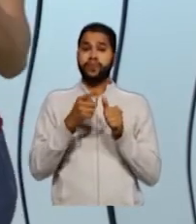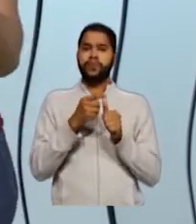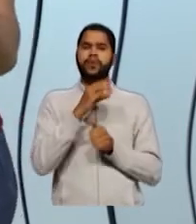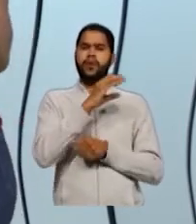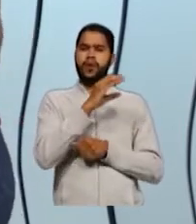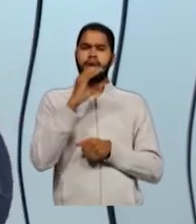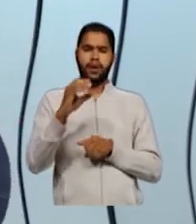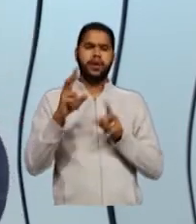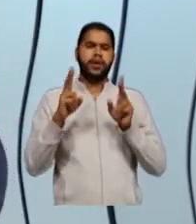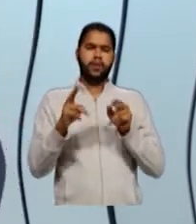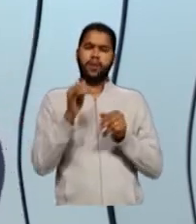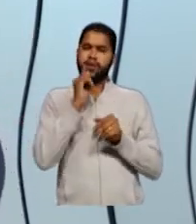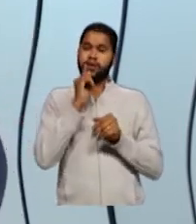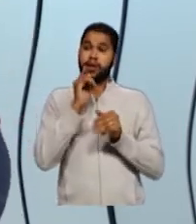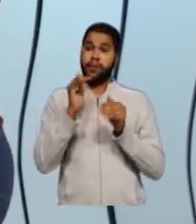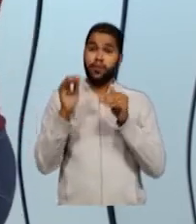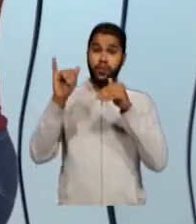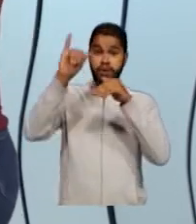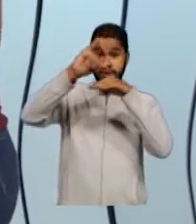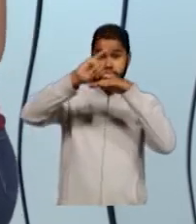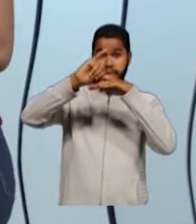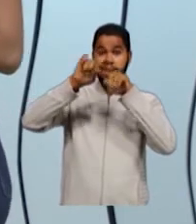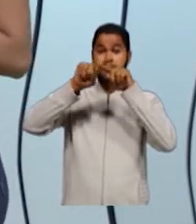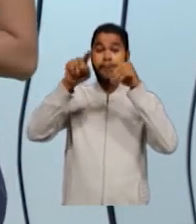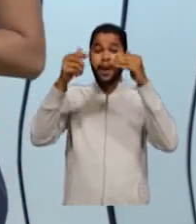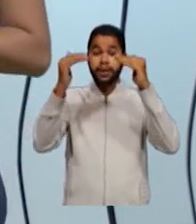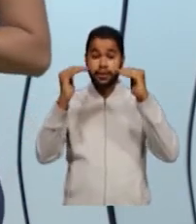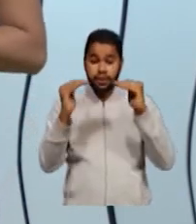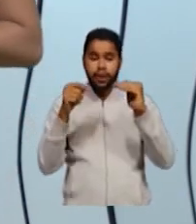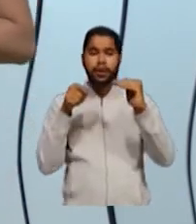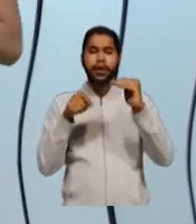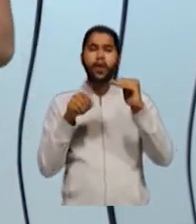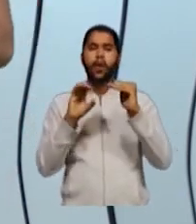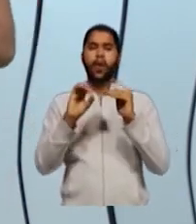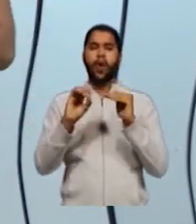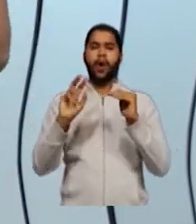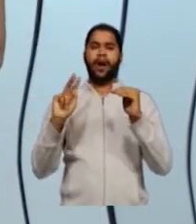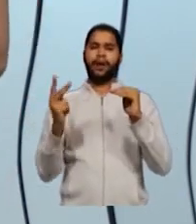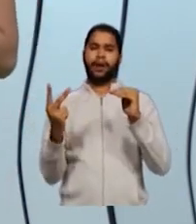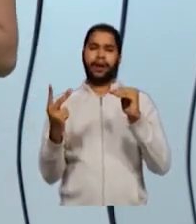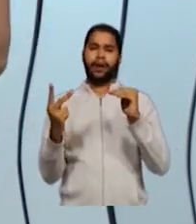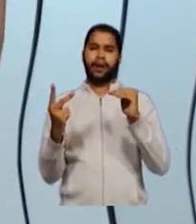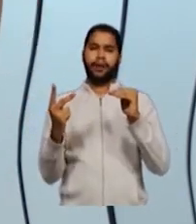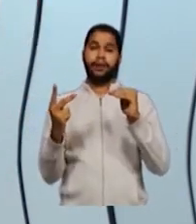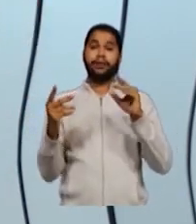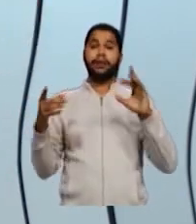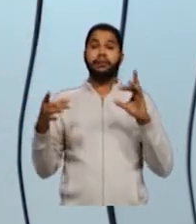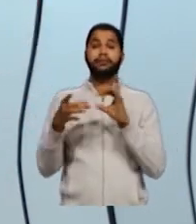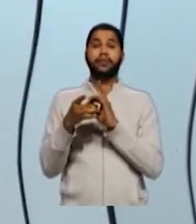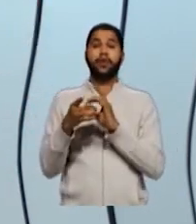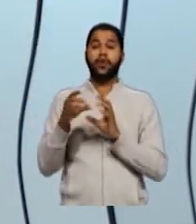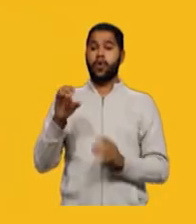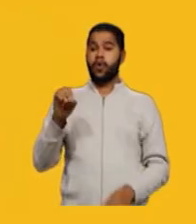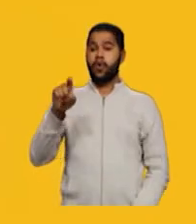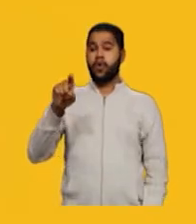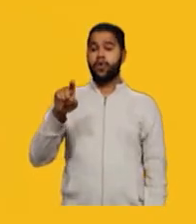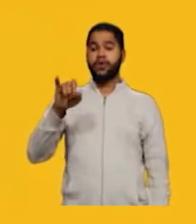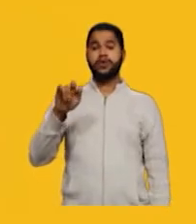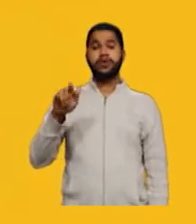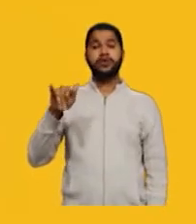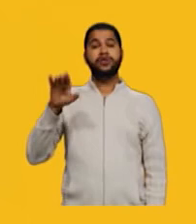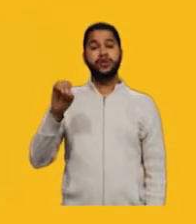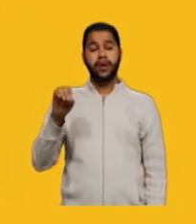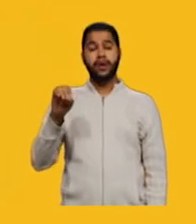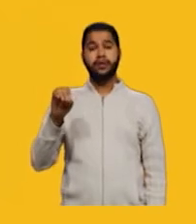igualzinho no exemplo de cima, porém, no segundo, eu tenho um OH, ou seja, o carbono está ligado a oxigênio e